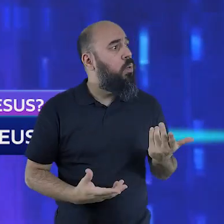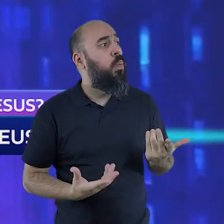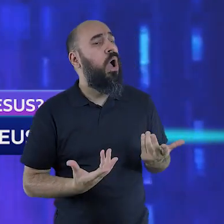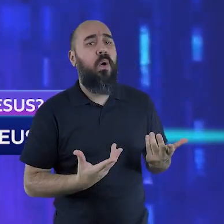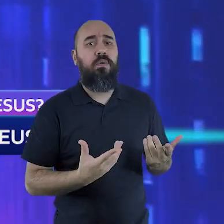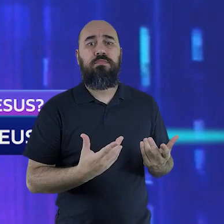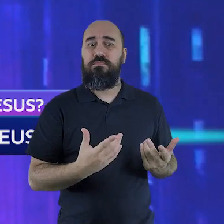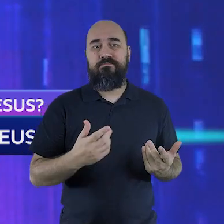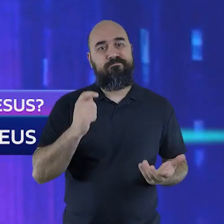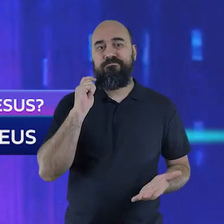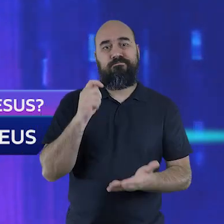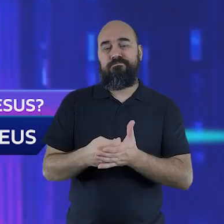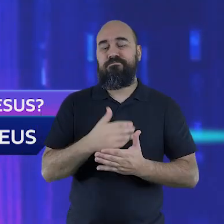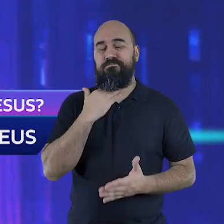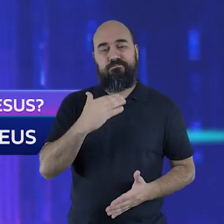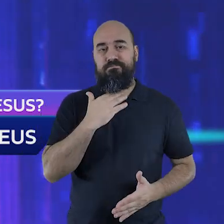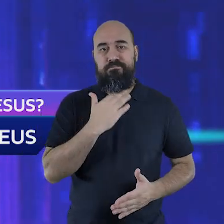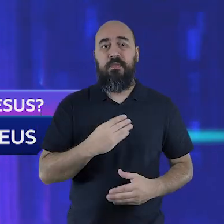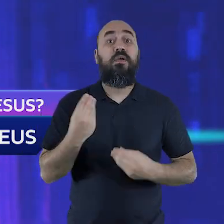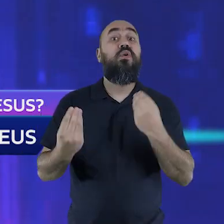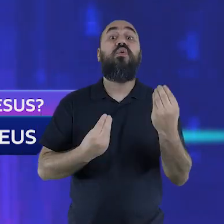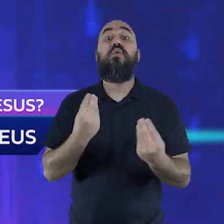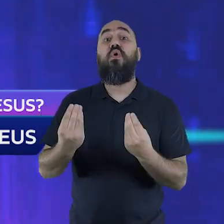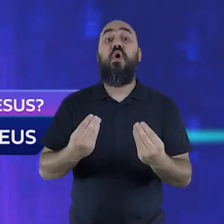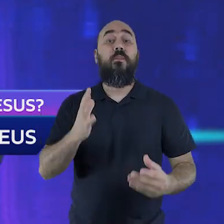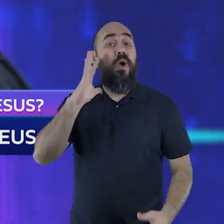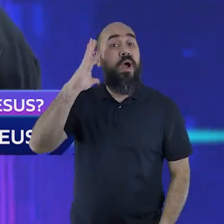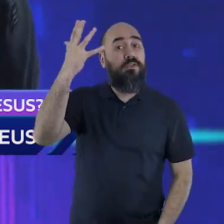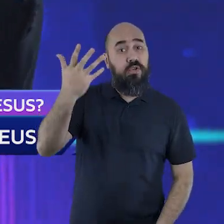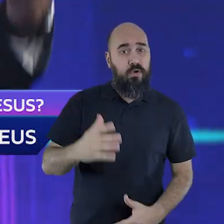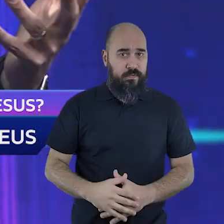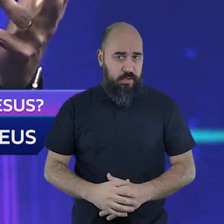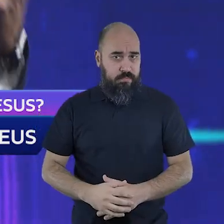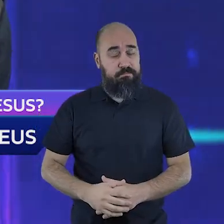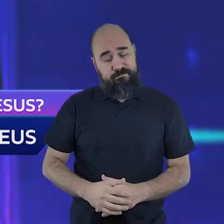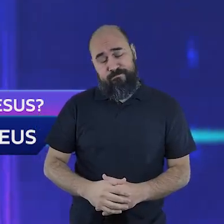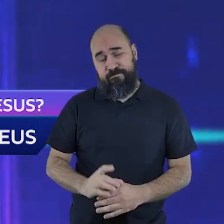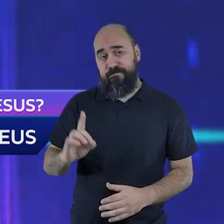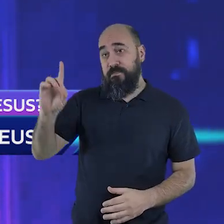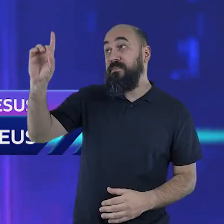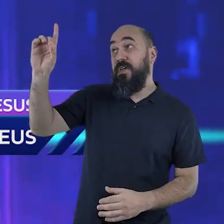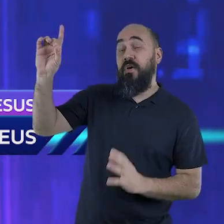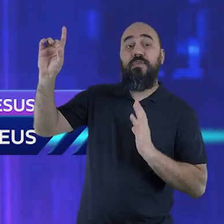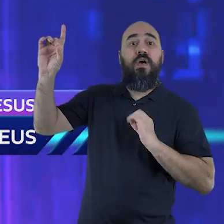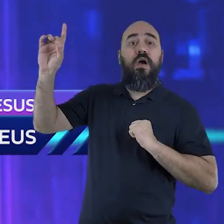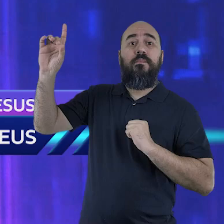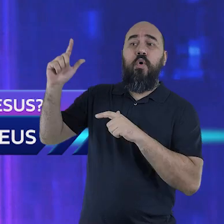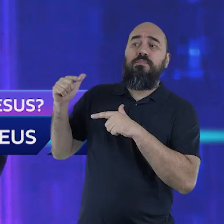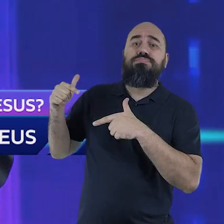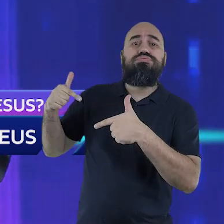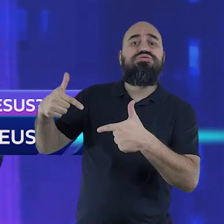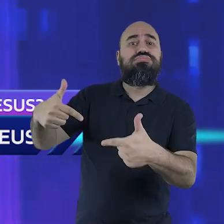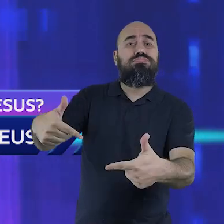a incrível história da manifestação do amor de Deus por mim e por você.